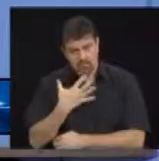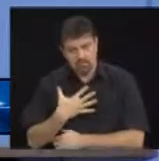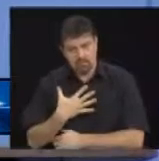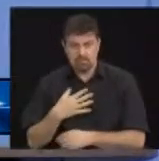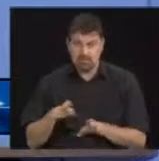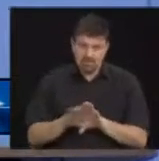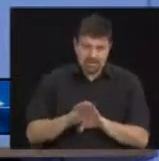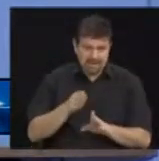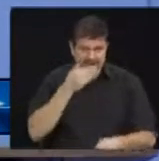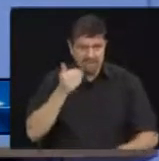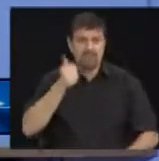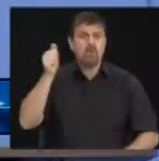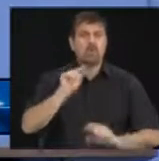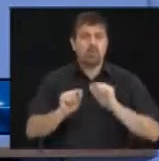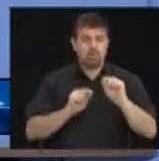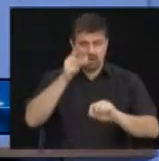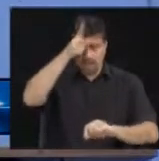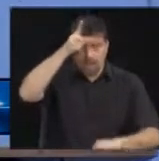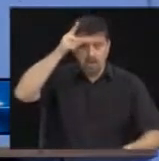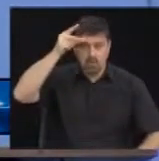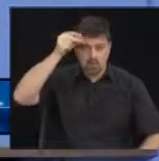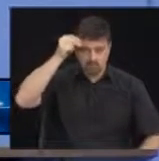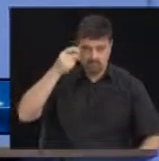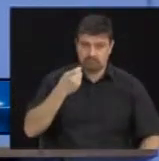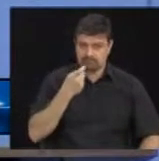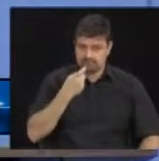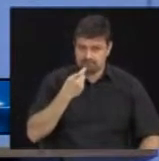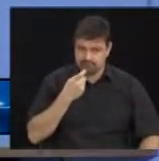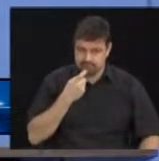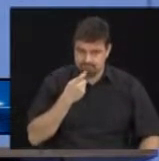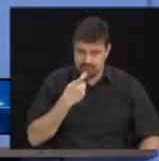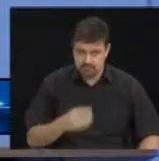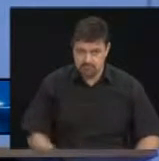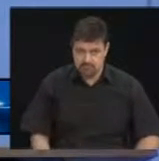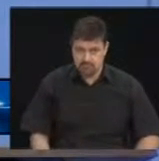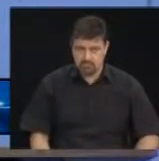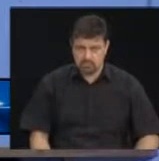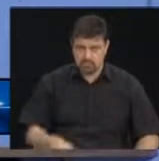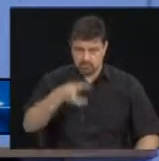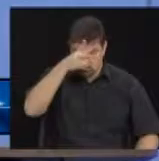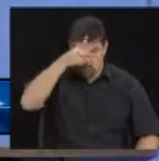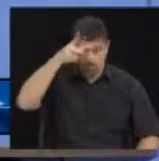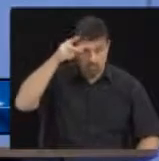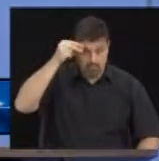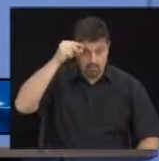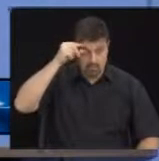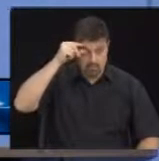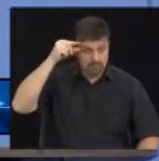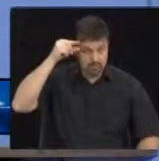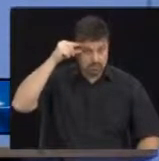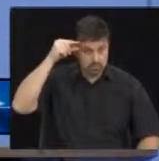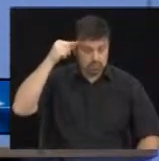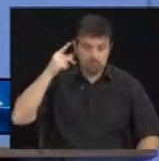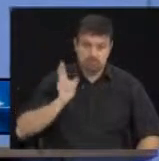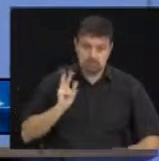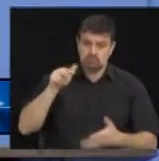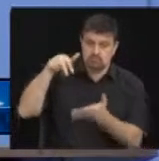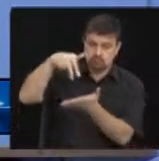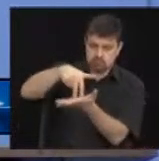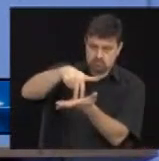bom seria se o prefeito da cidade, como prefeito, e ele pode fazer isso,